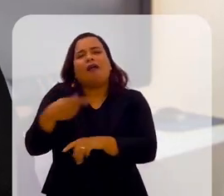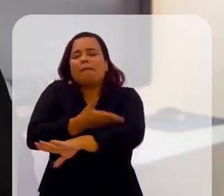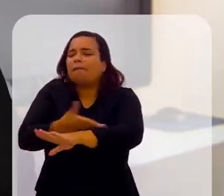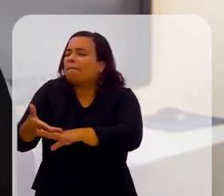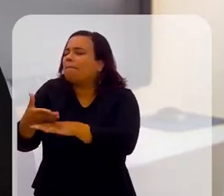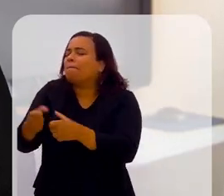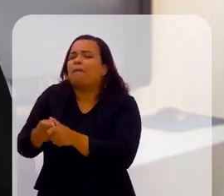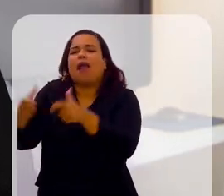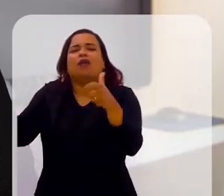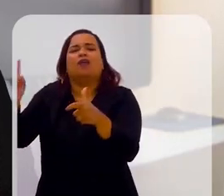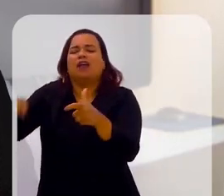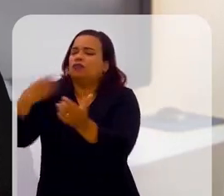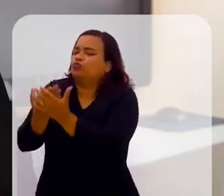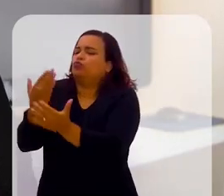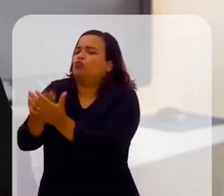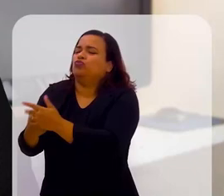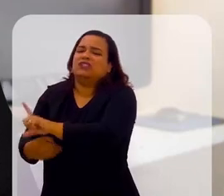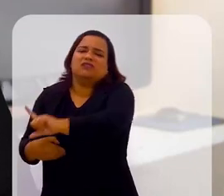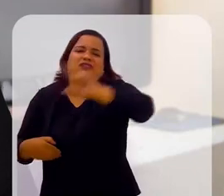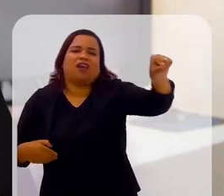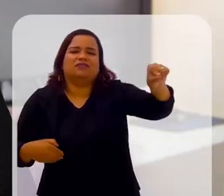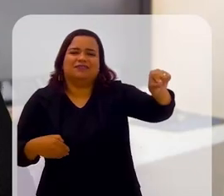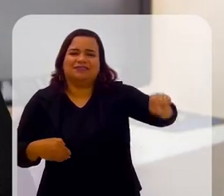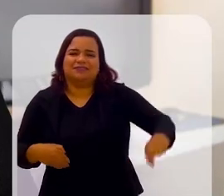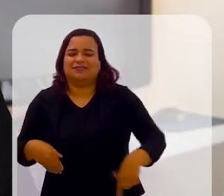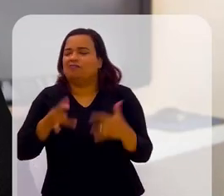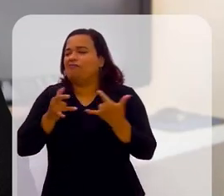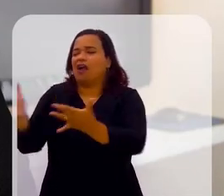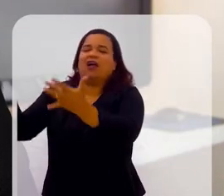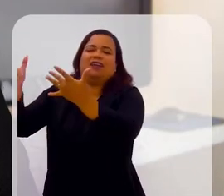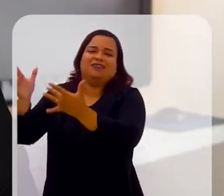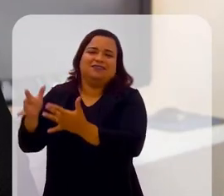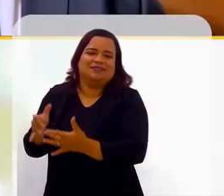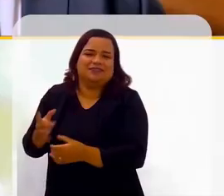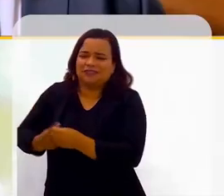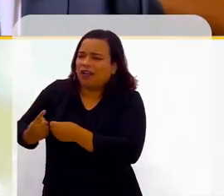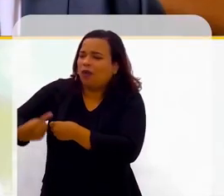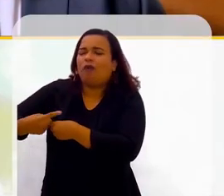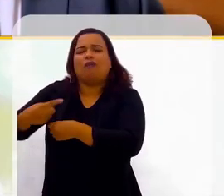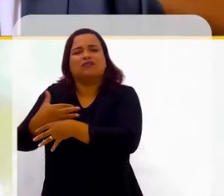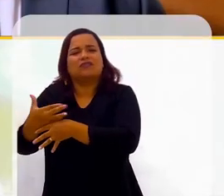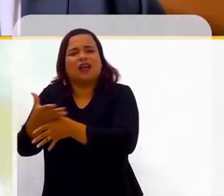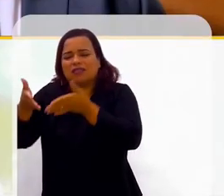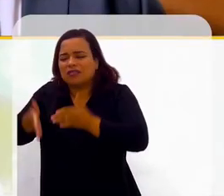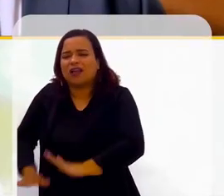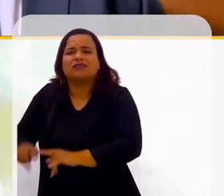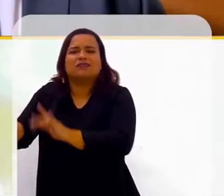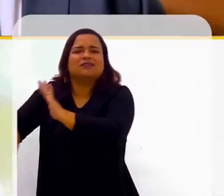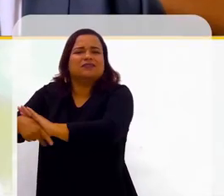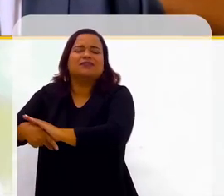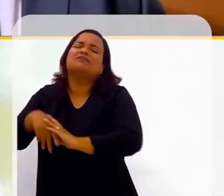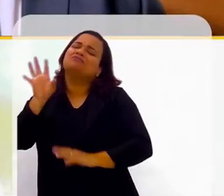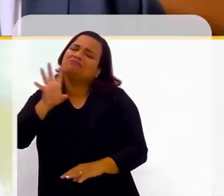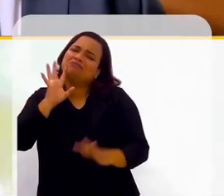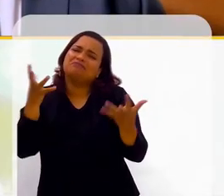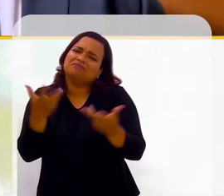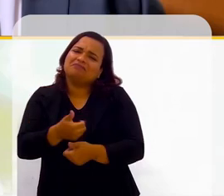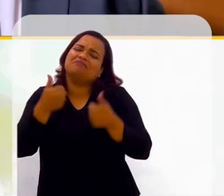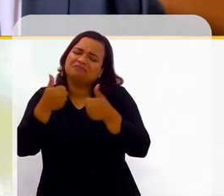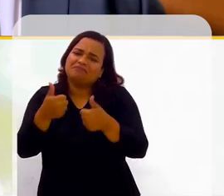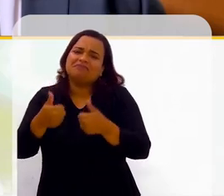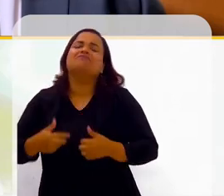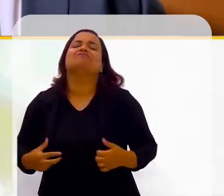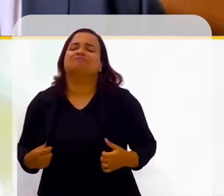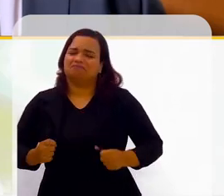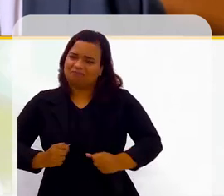pessoas é estudar e sair do seu local, né? De onde nasceu. Então, é muito bacana, muito